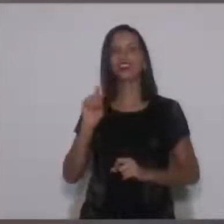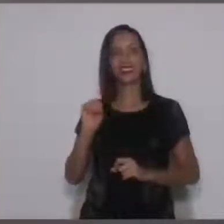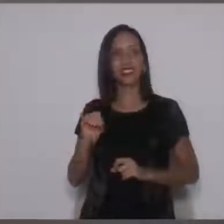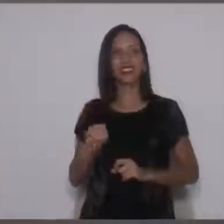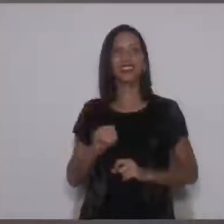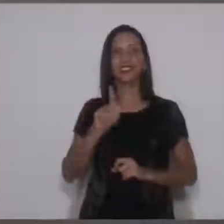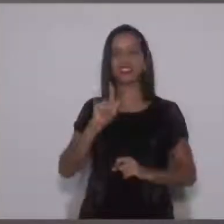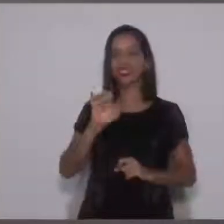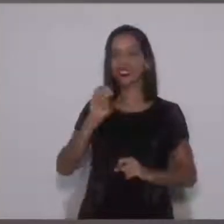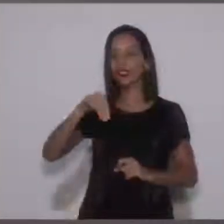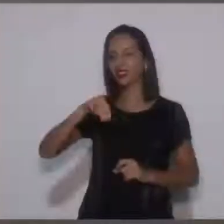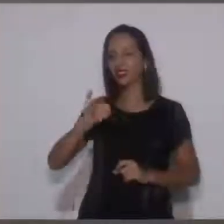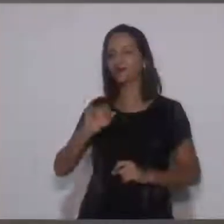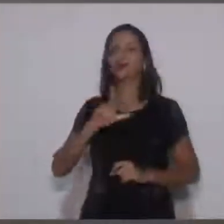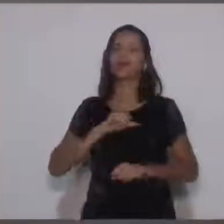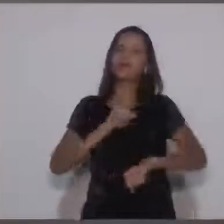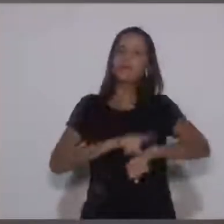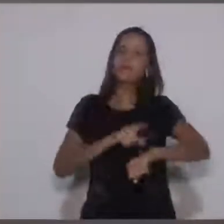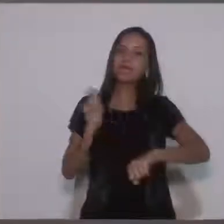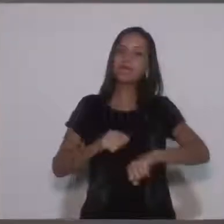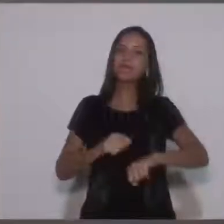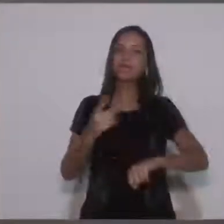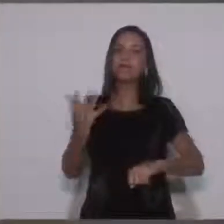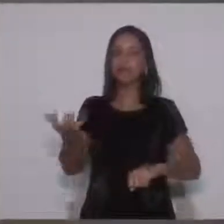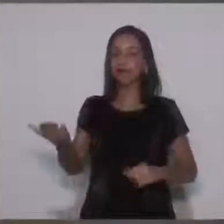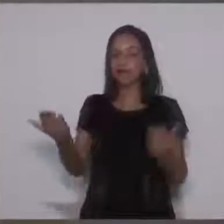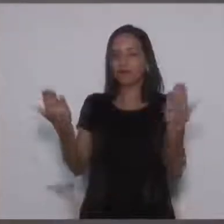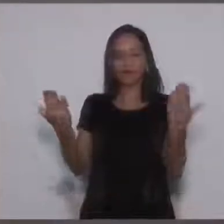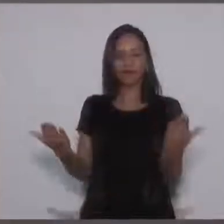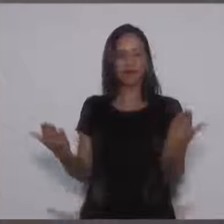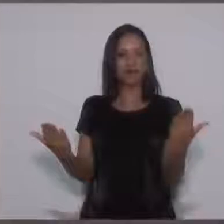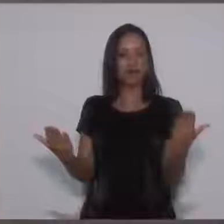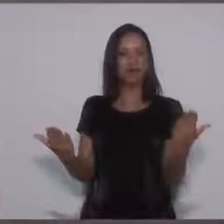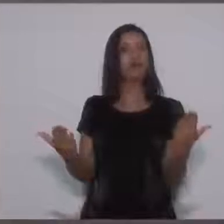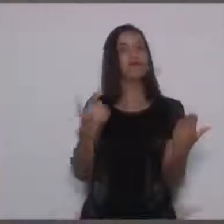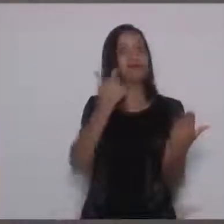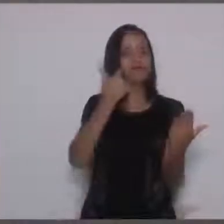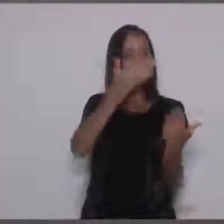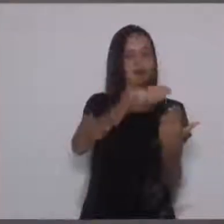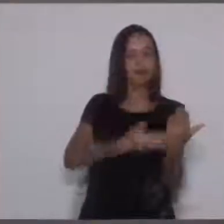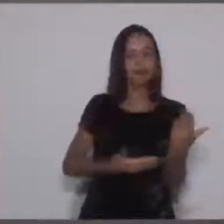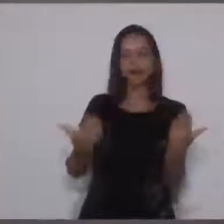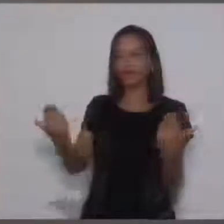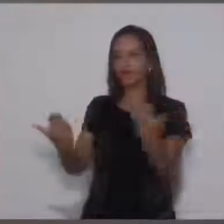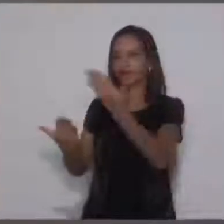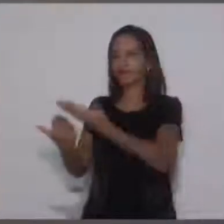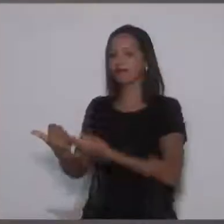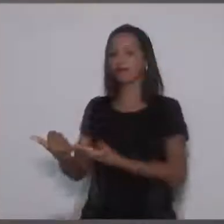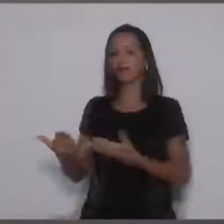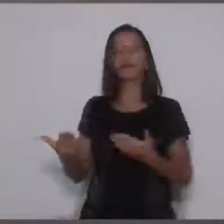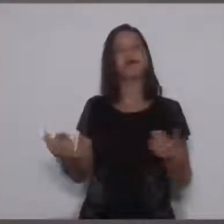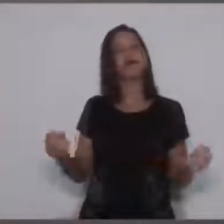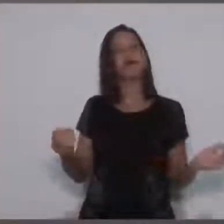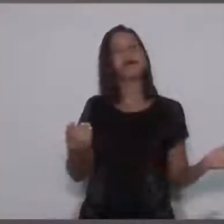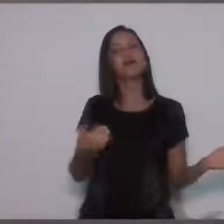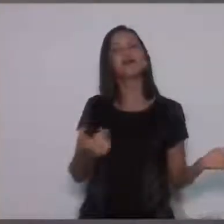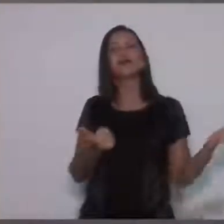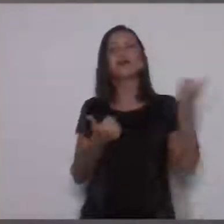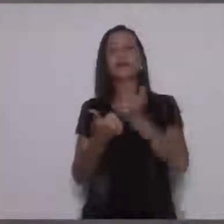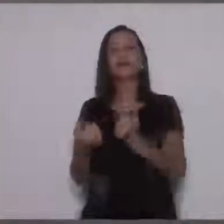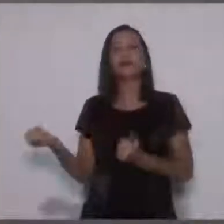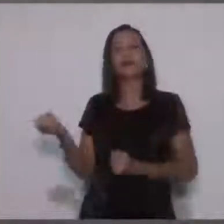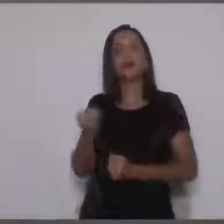mais de tempo, vai poder pegar esses dois projetos, revogá-los através de um novo projeto que venha